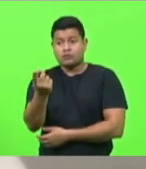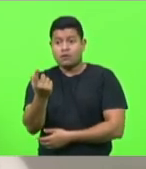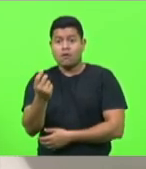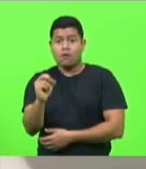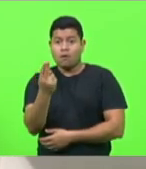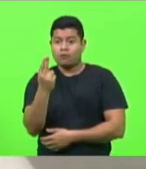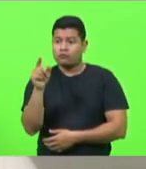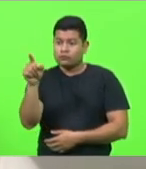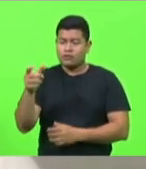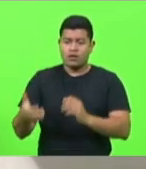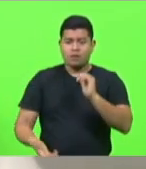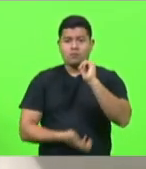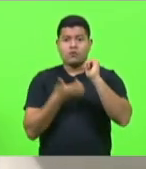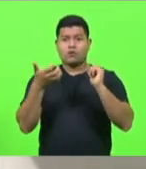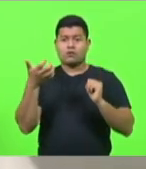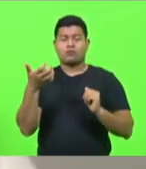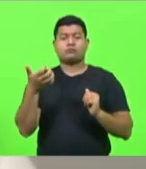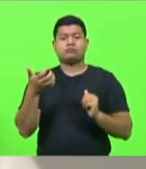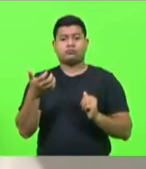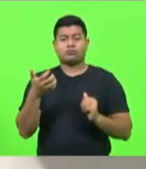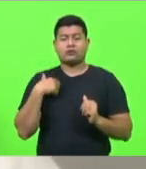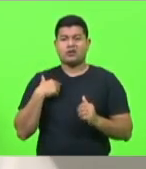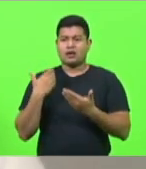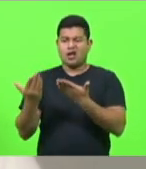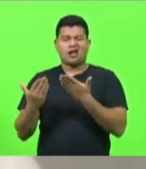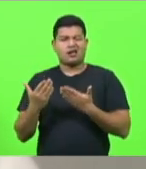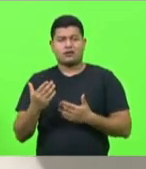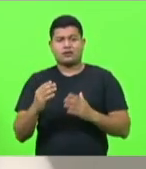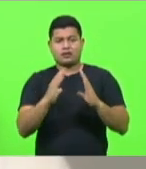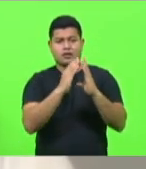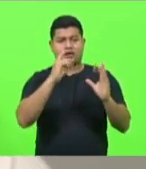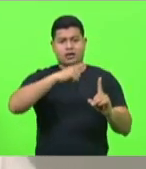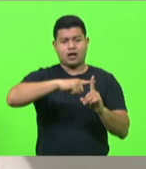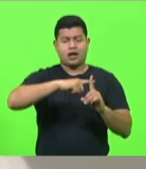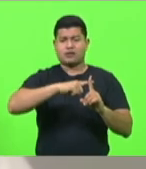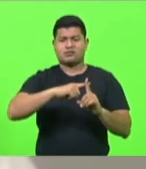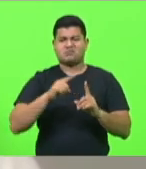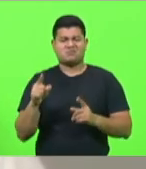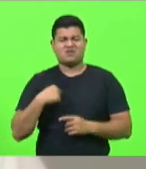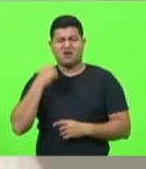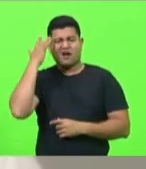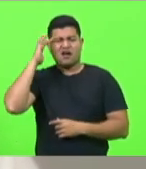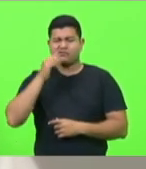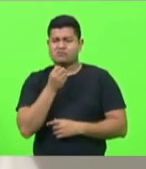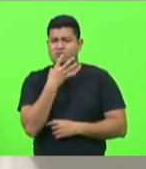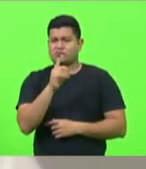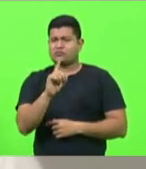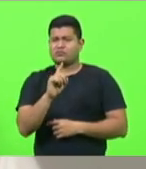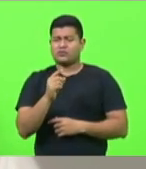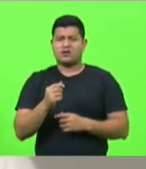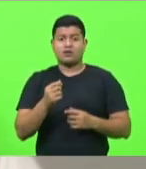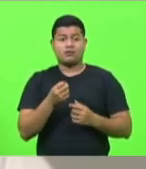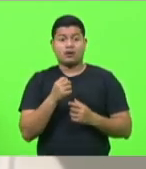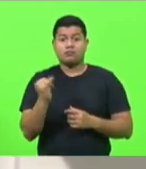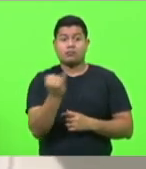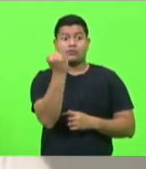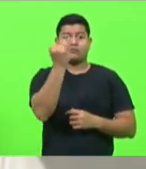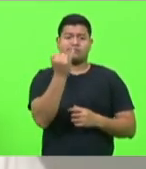considera as igrejas essenciais, eu lamento, é a opção sua. Mas não ouse julgar o